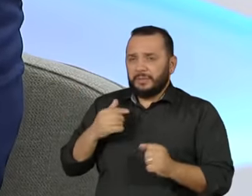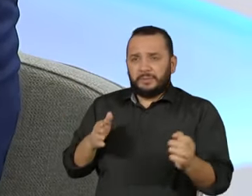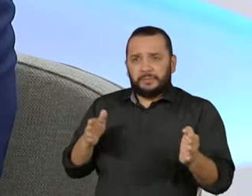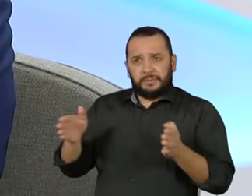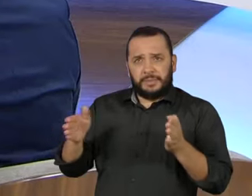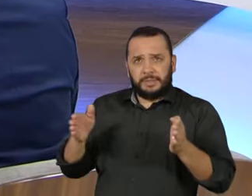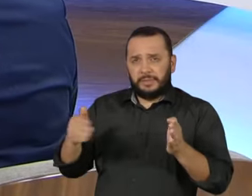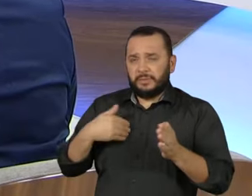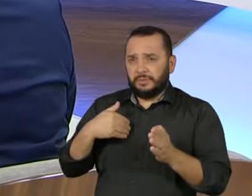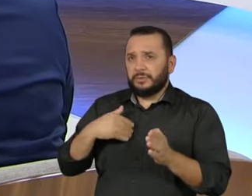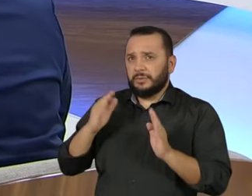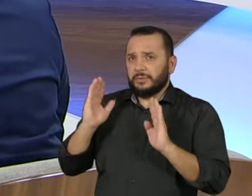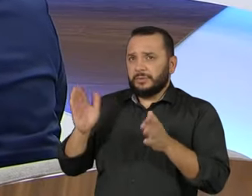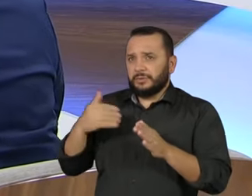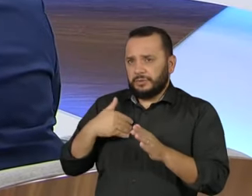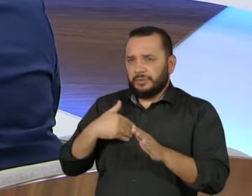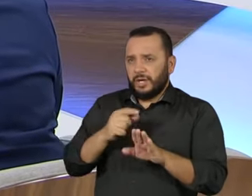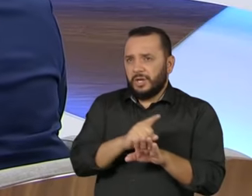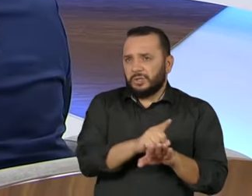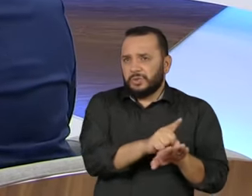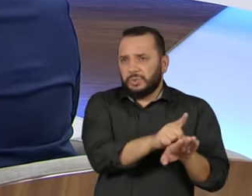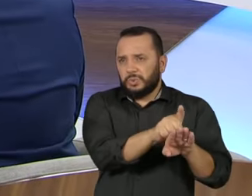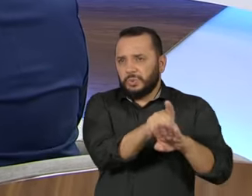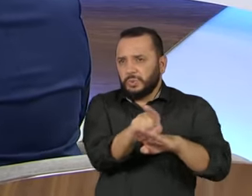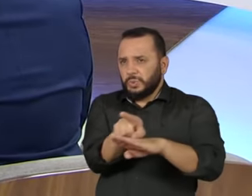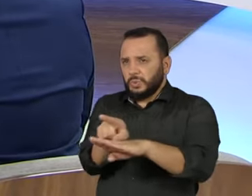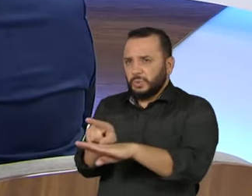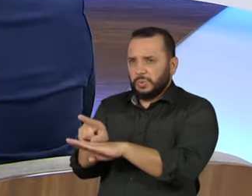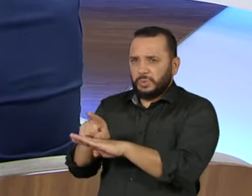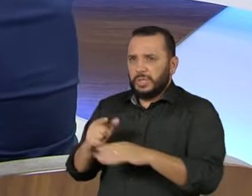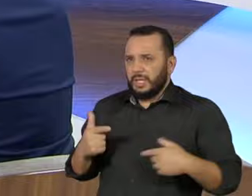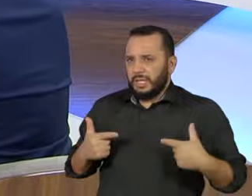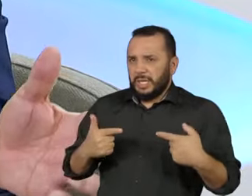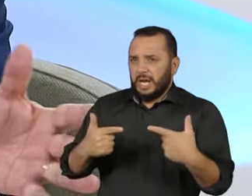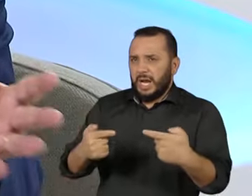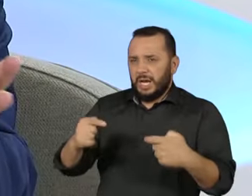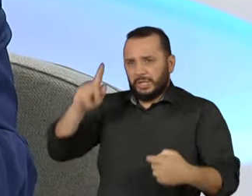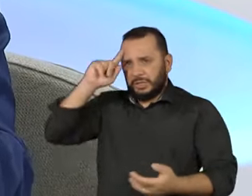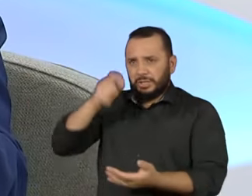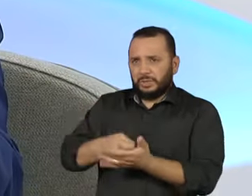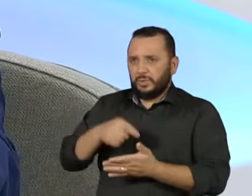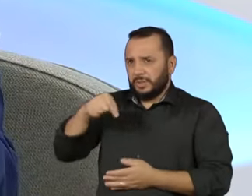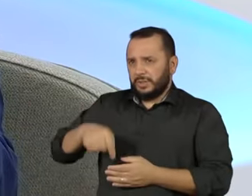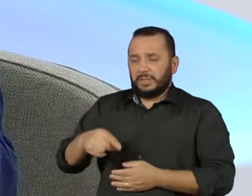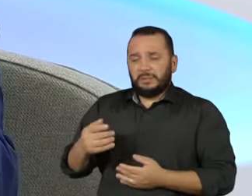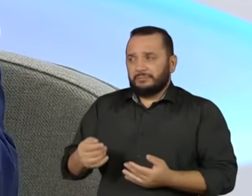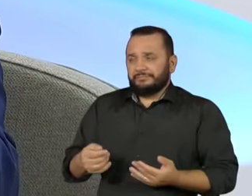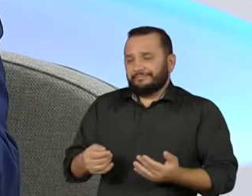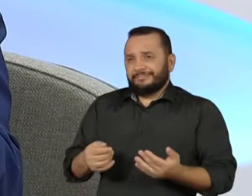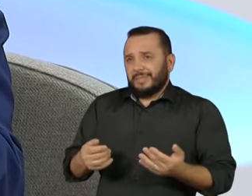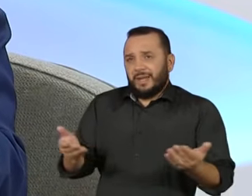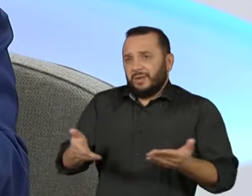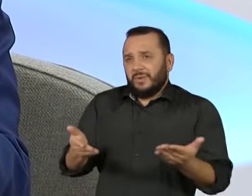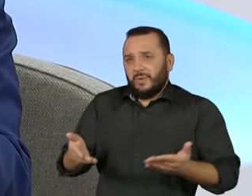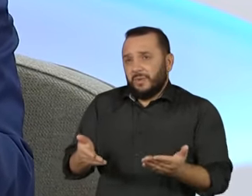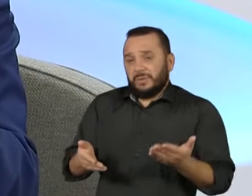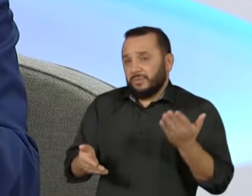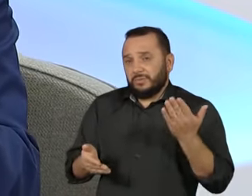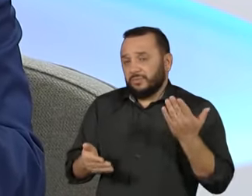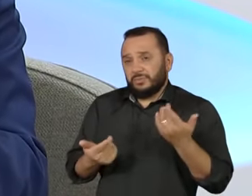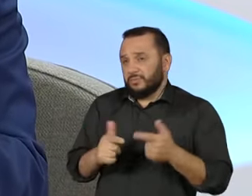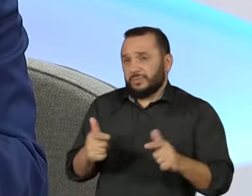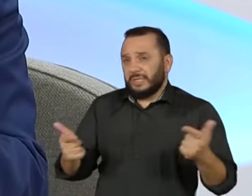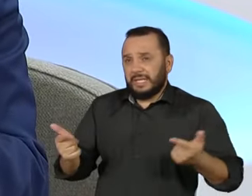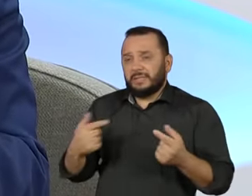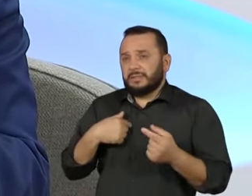e dos tanques na rua, muito menos agora, que você vê